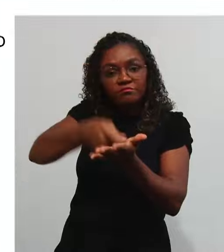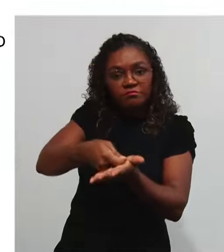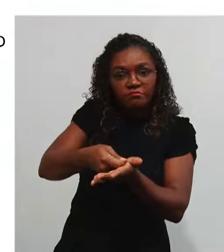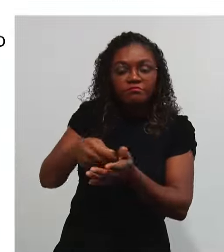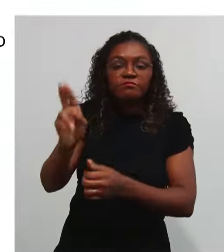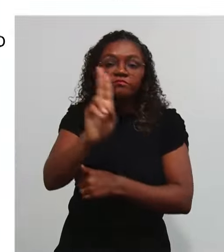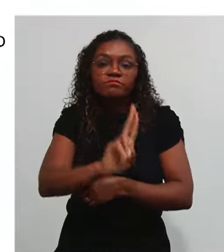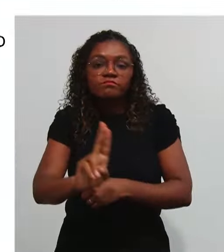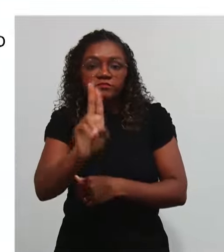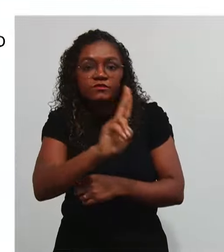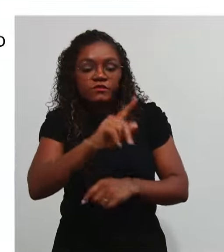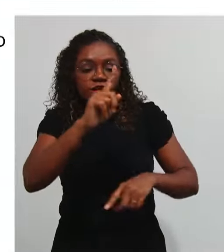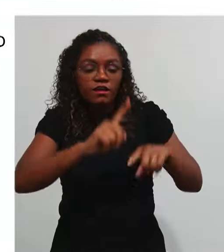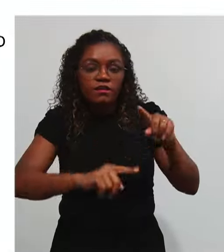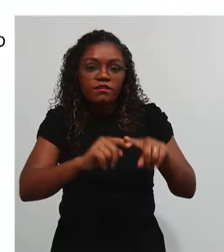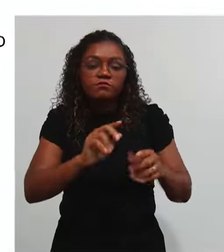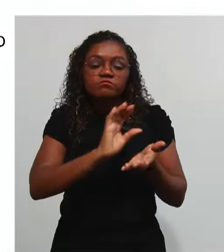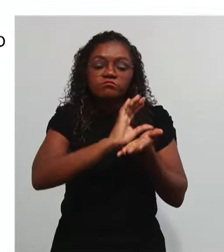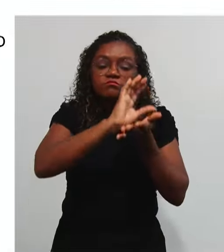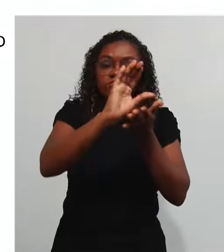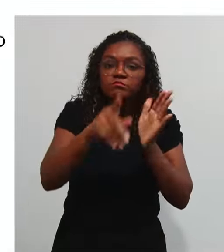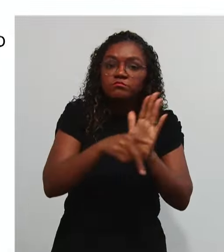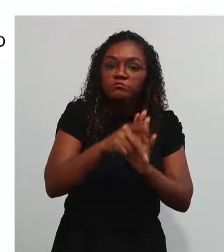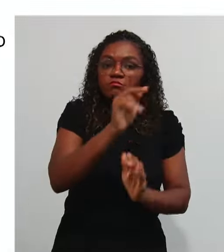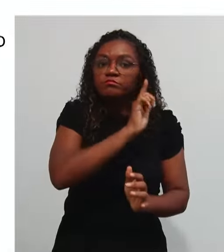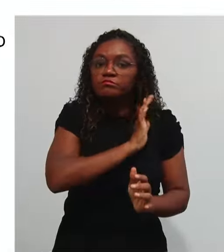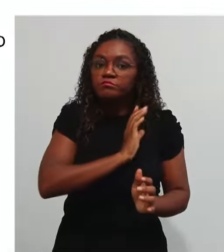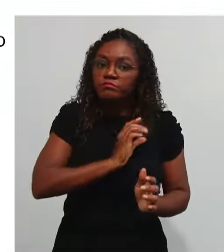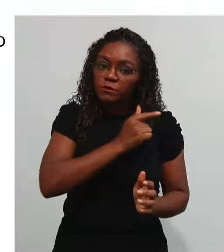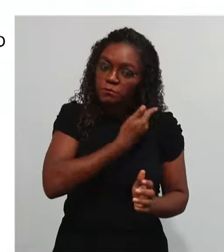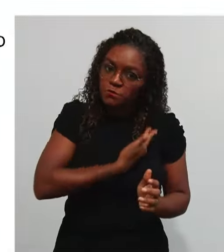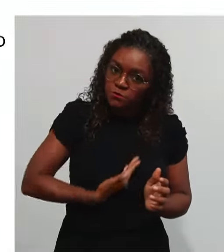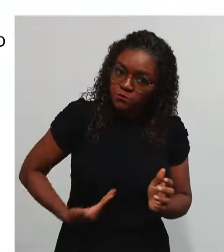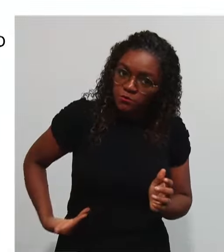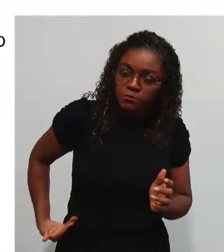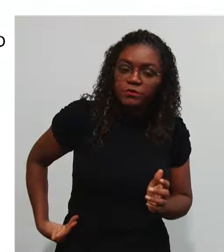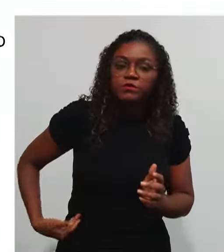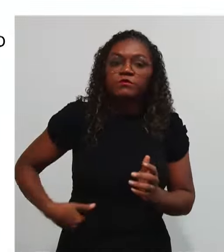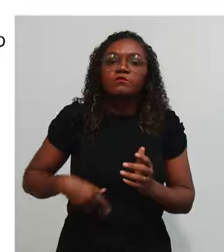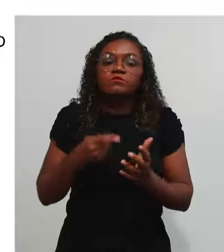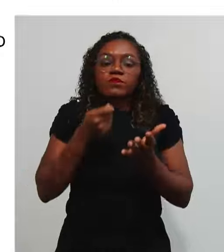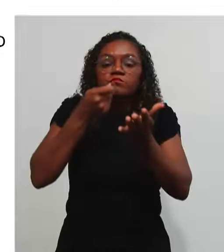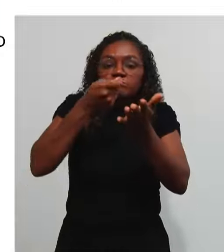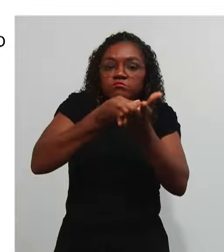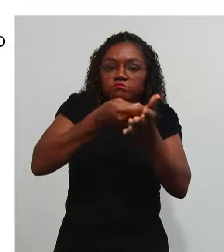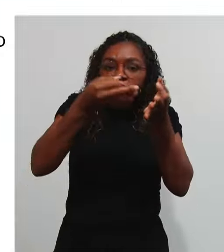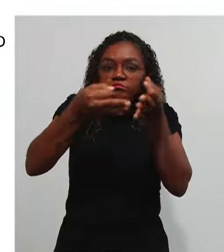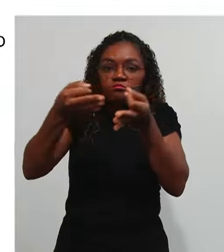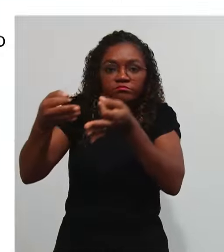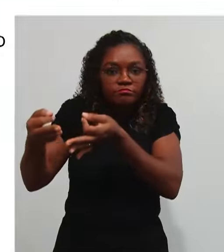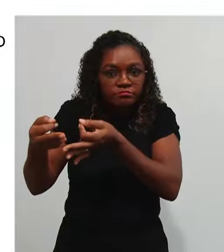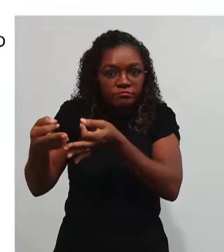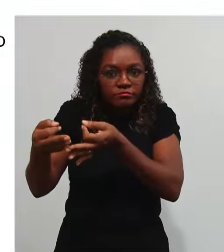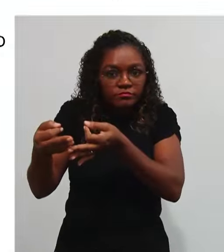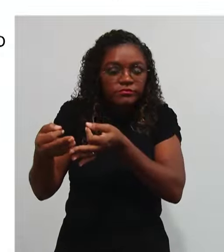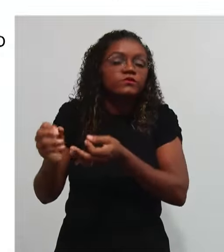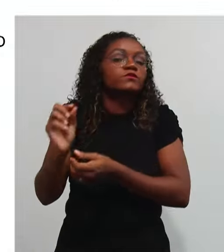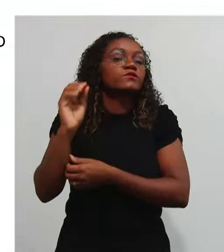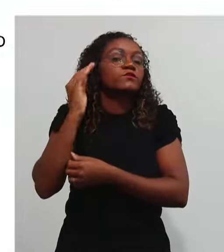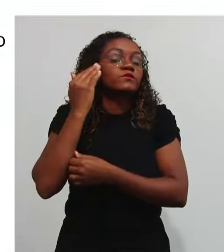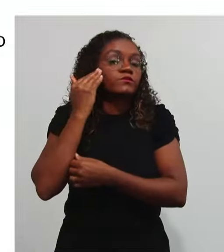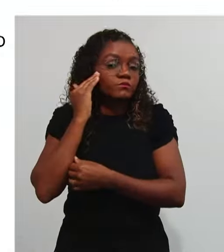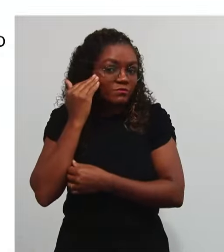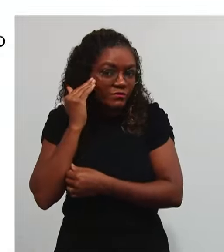utilizar Recursos Públicos Concernente A prestação De contas Ou seja Senhores